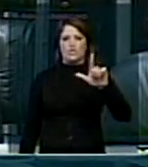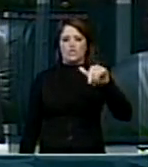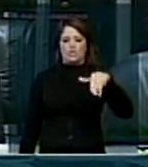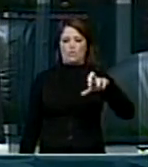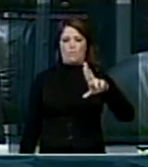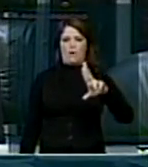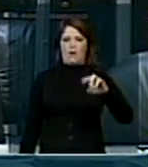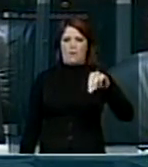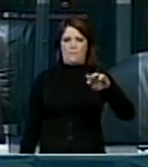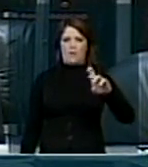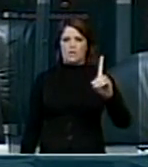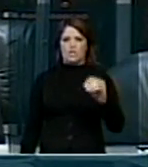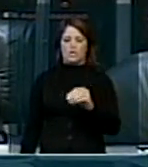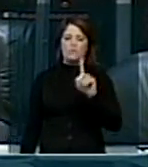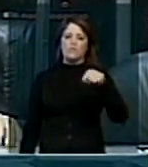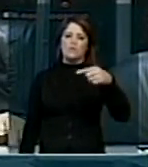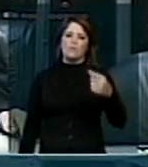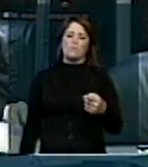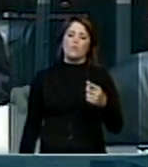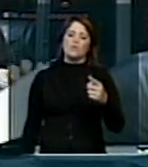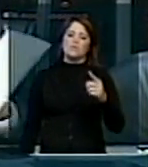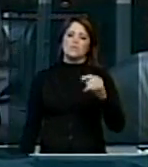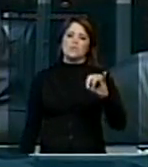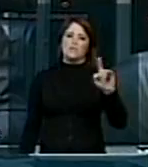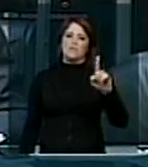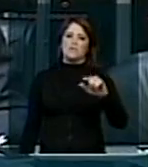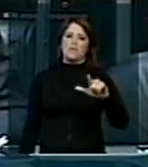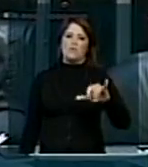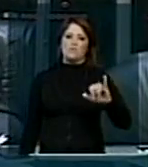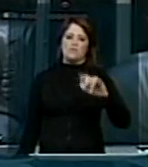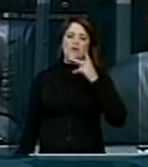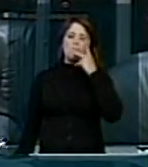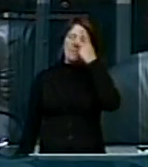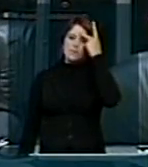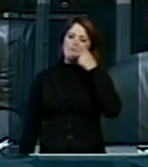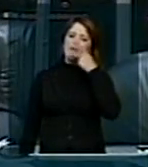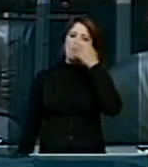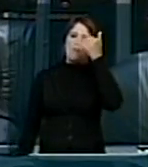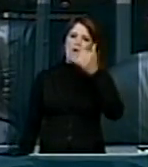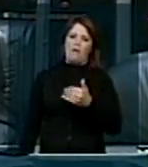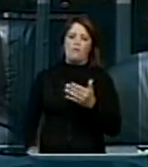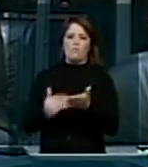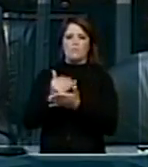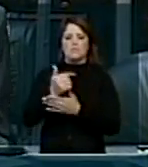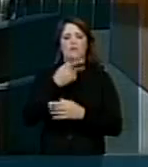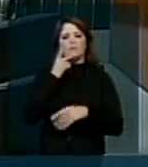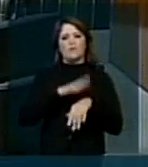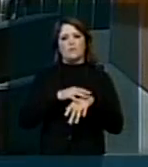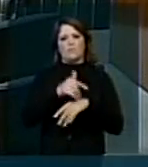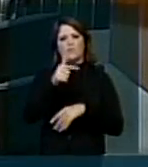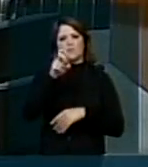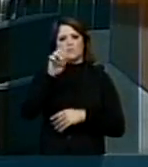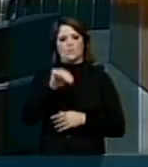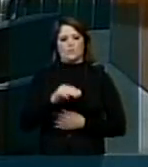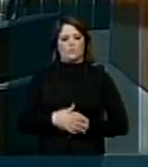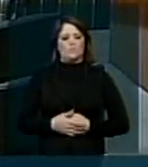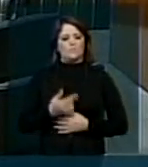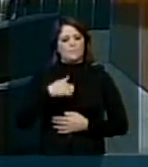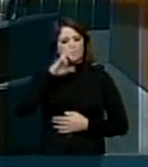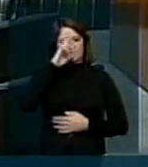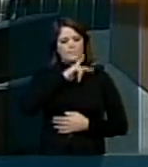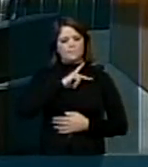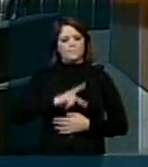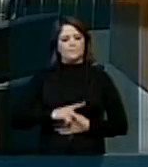exalci, depois Protódio Queiroz, os próximos oradores, para começarmos o grande expediente. Senhor presidente,